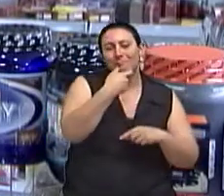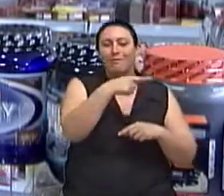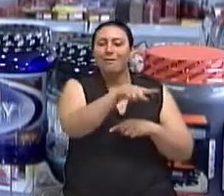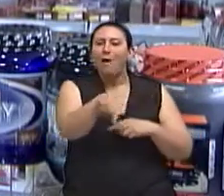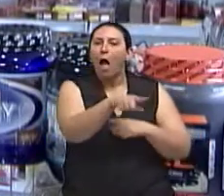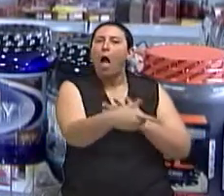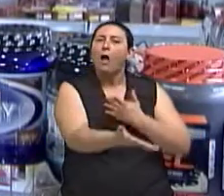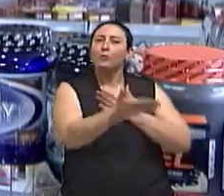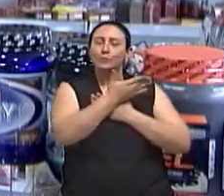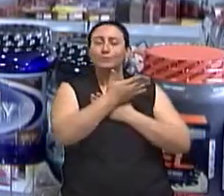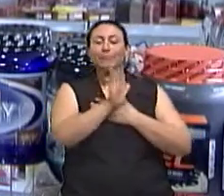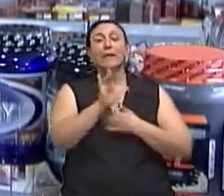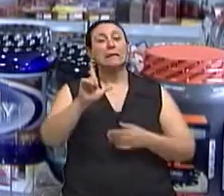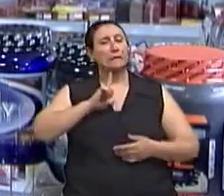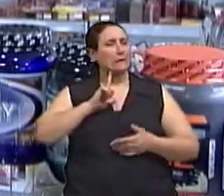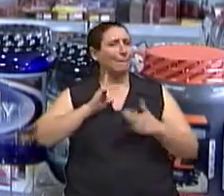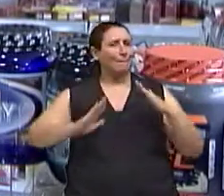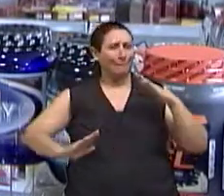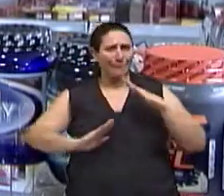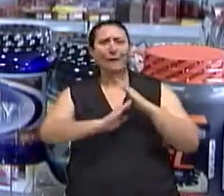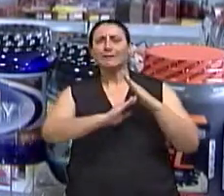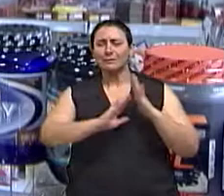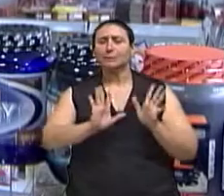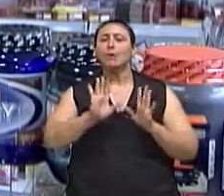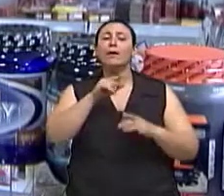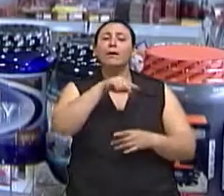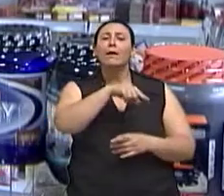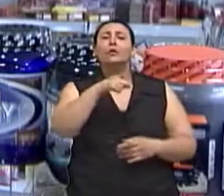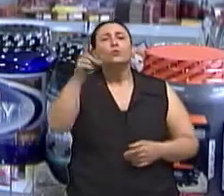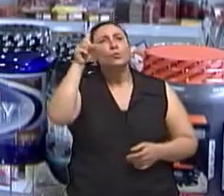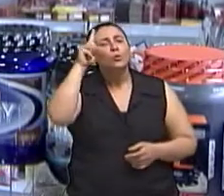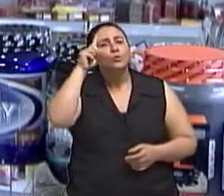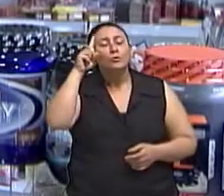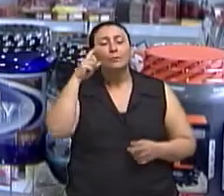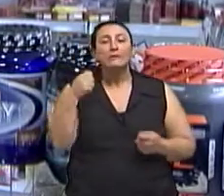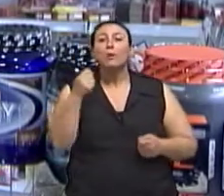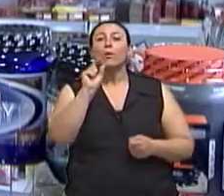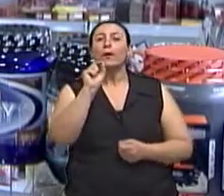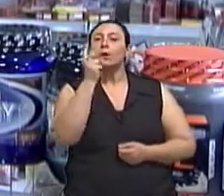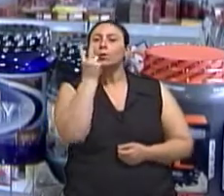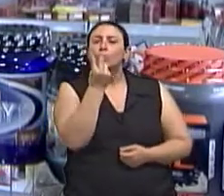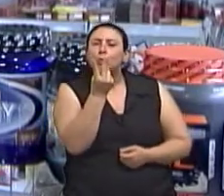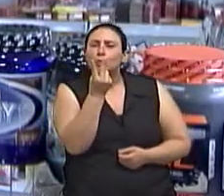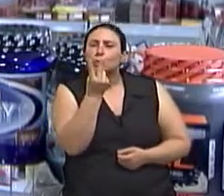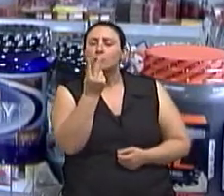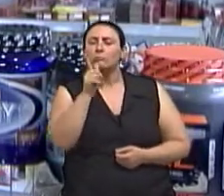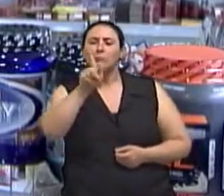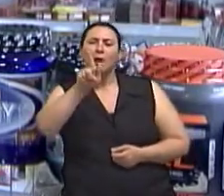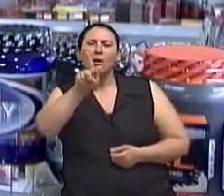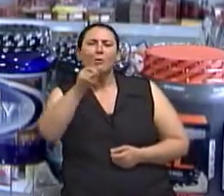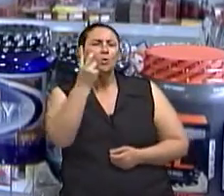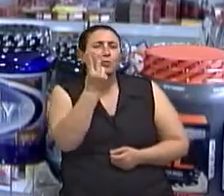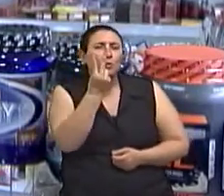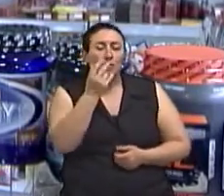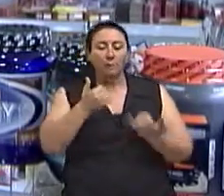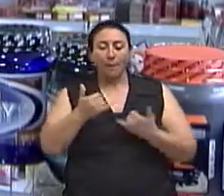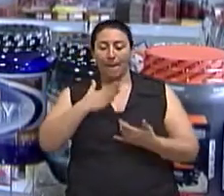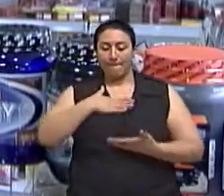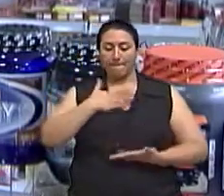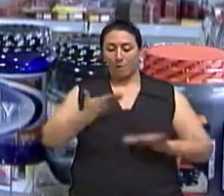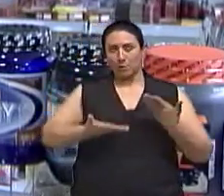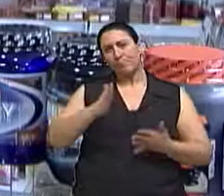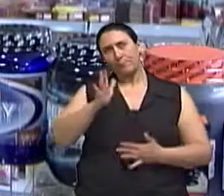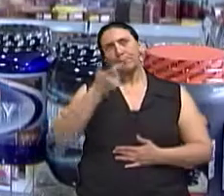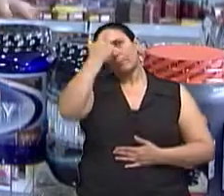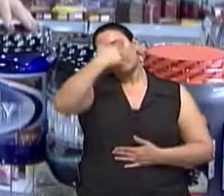cota máxima de ingestão diária de proteína, que é 2 gramas por quilograma de peso. Então, exemplo,